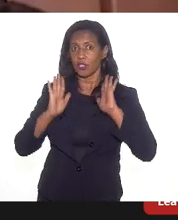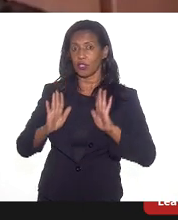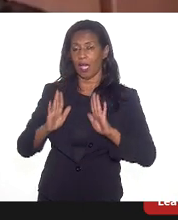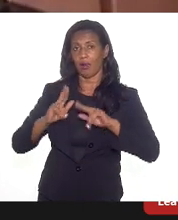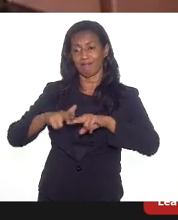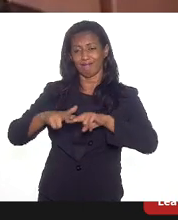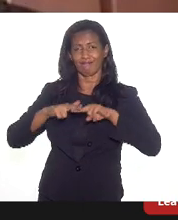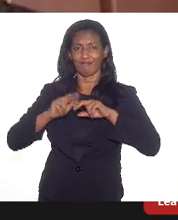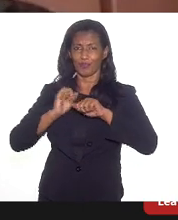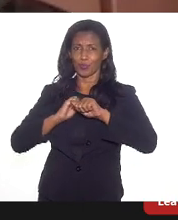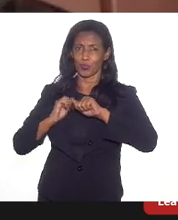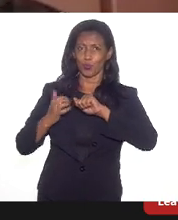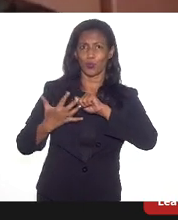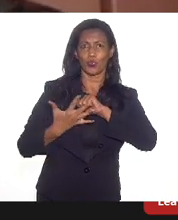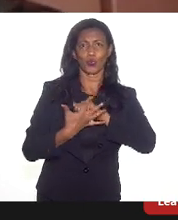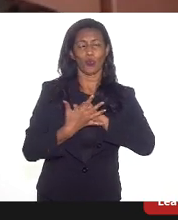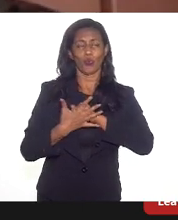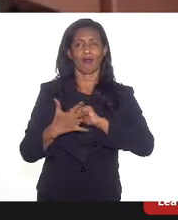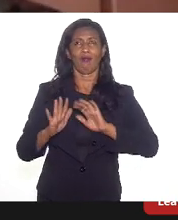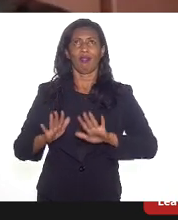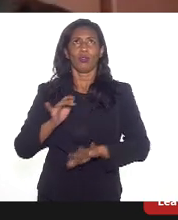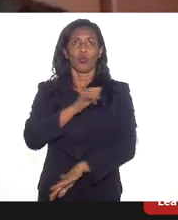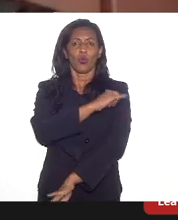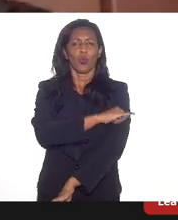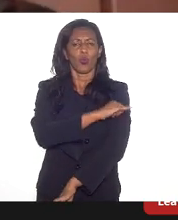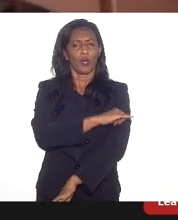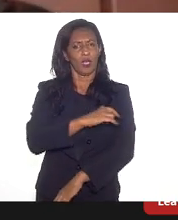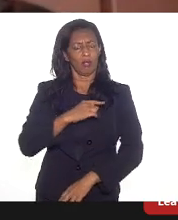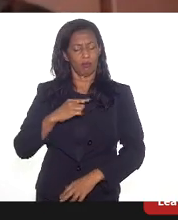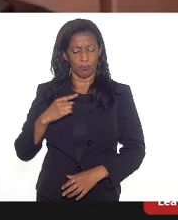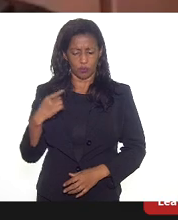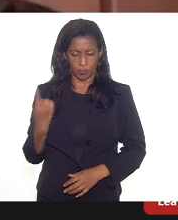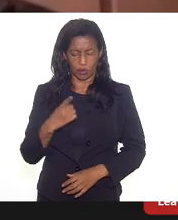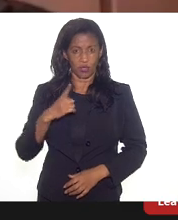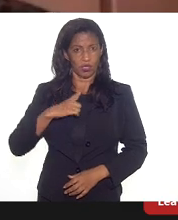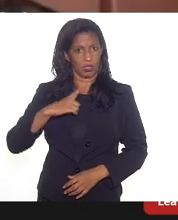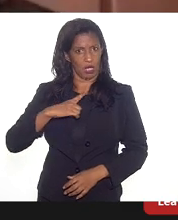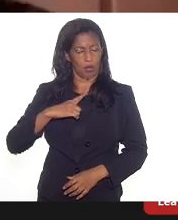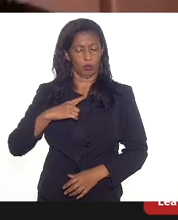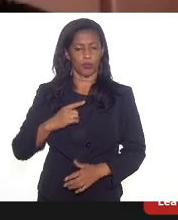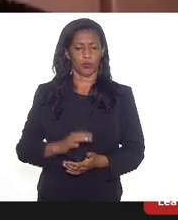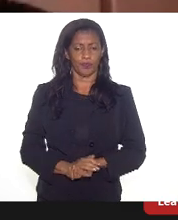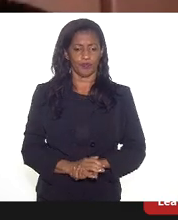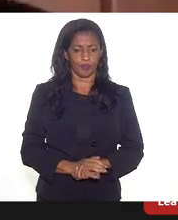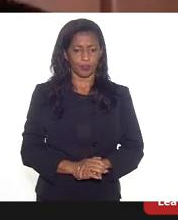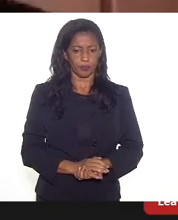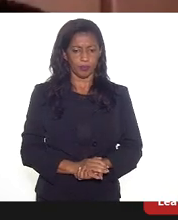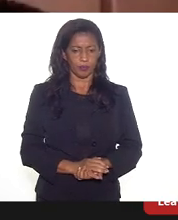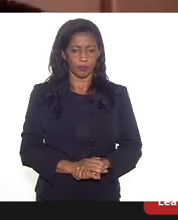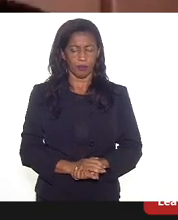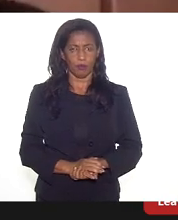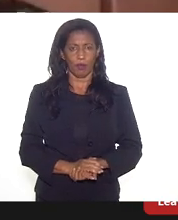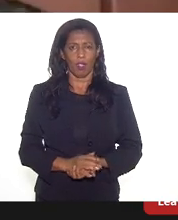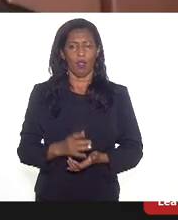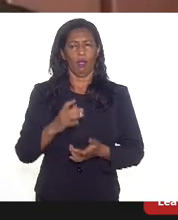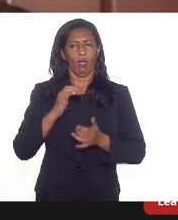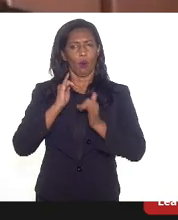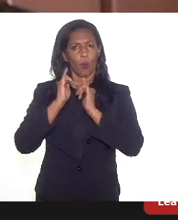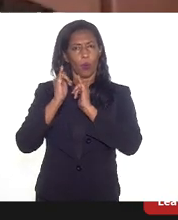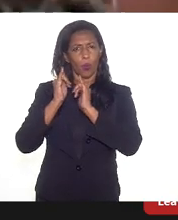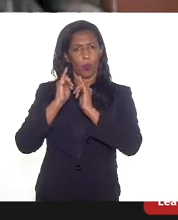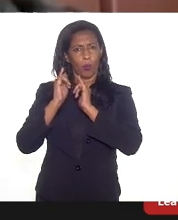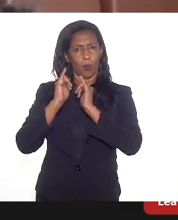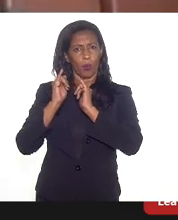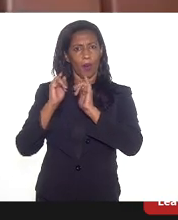Covid-19. No Rio de Janeiro, nós temos, segundo dados da